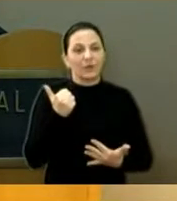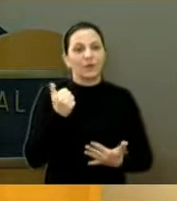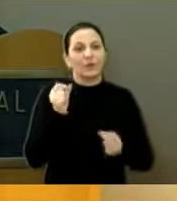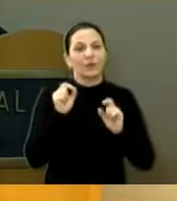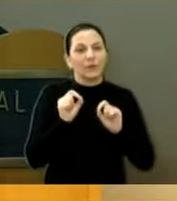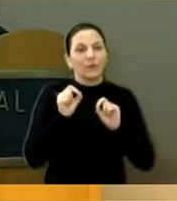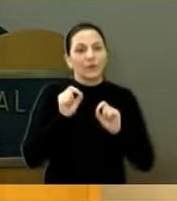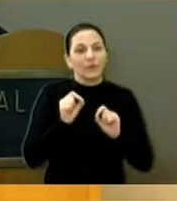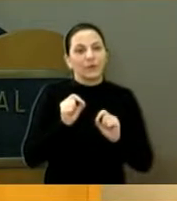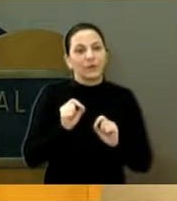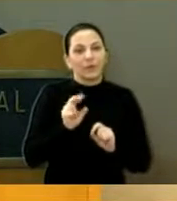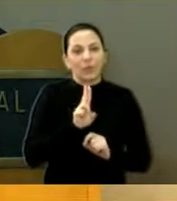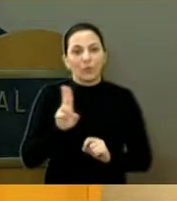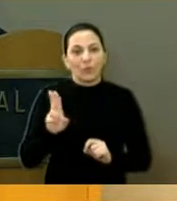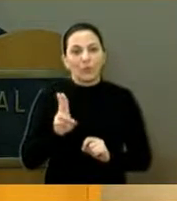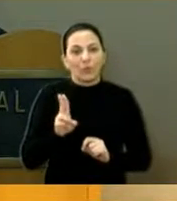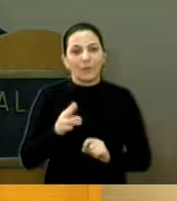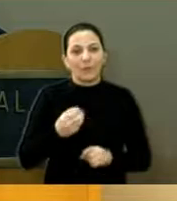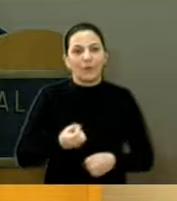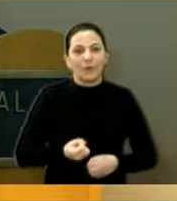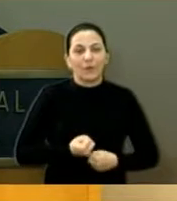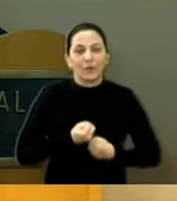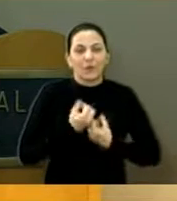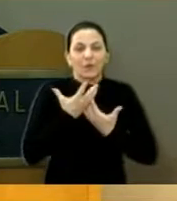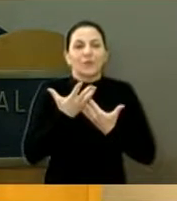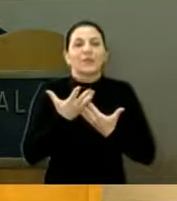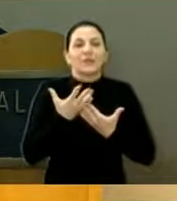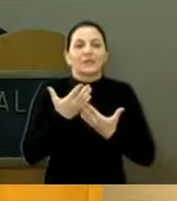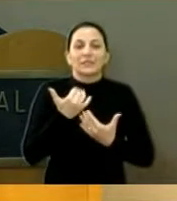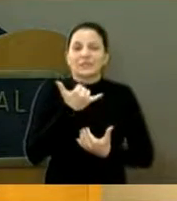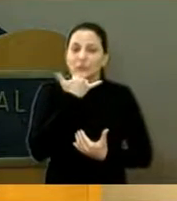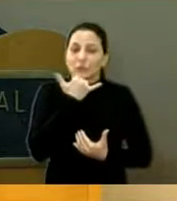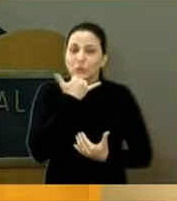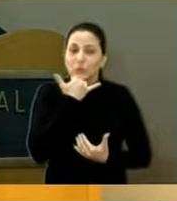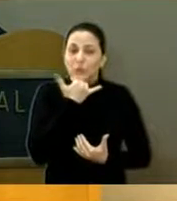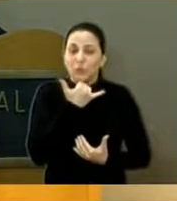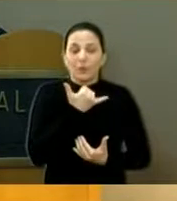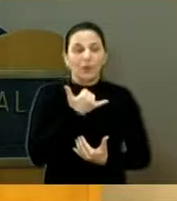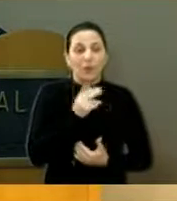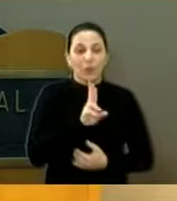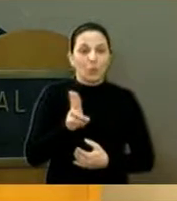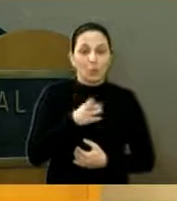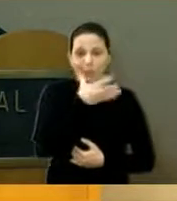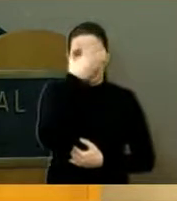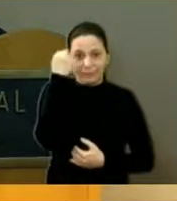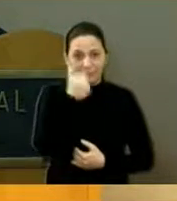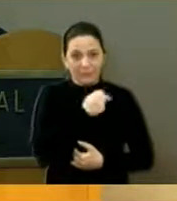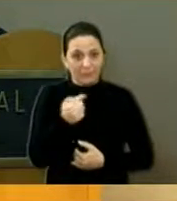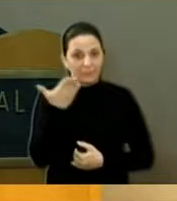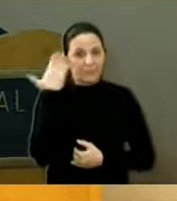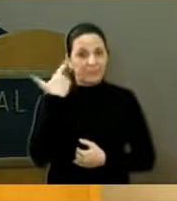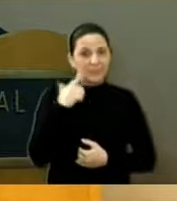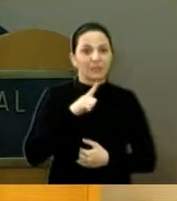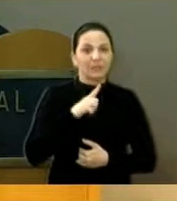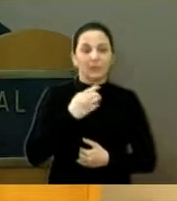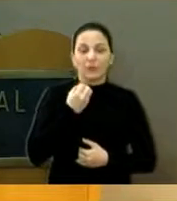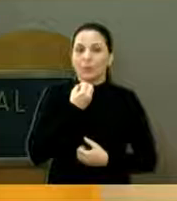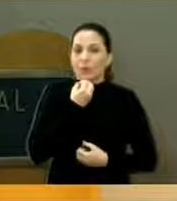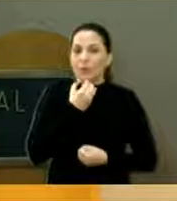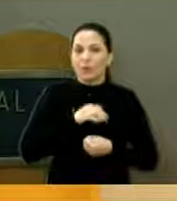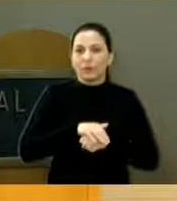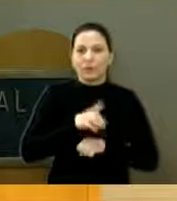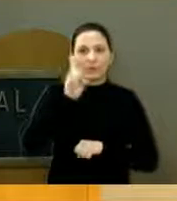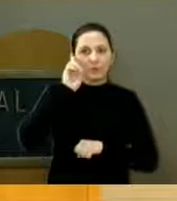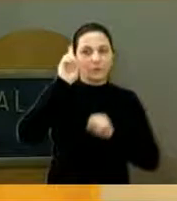passada, eu não falei do seu nome, estava muito empolgado, Azaelde, muito desculpa aí, muito obrigado pela presença mesmo, e eu desejo para todos, uma boa noite, que Deus